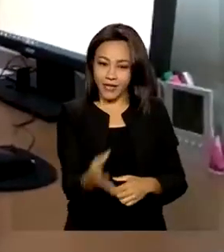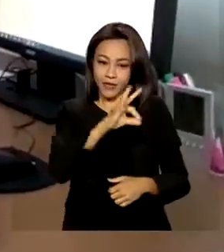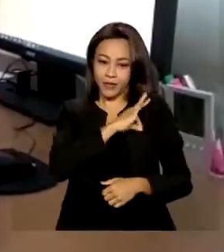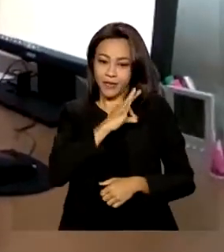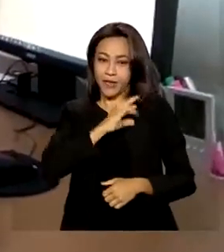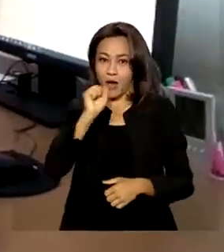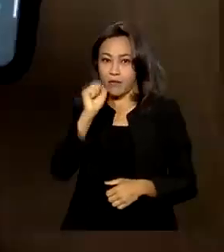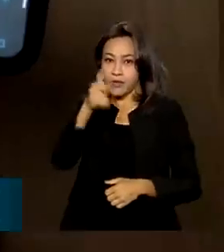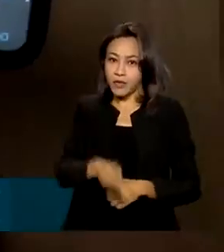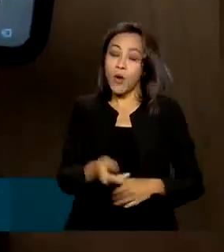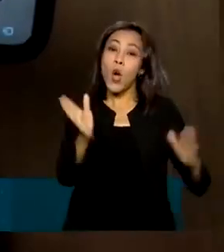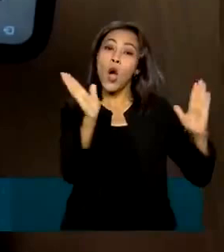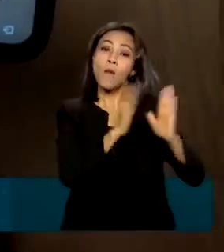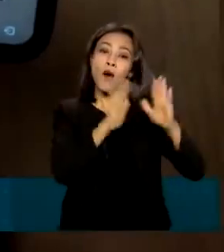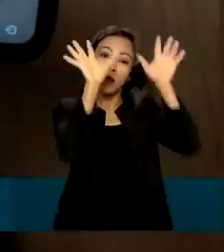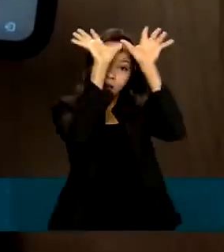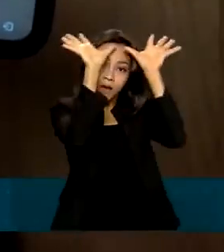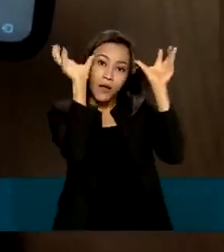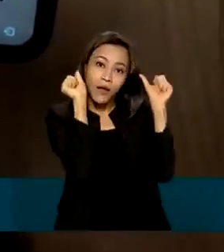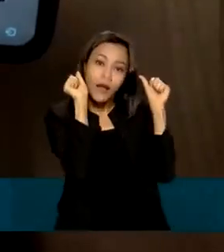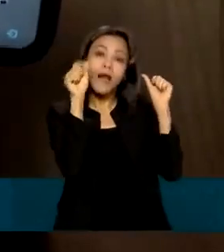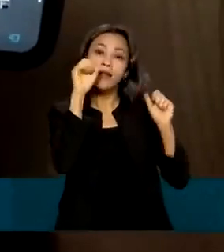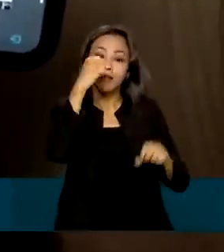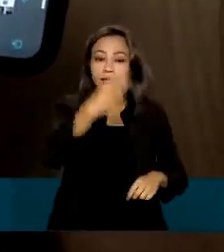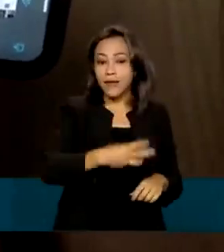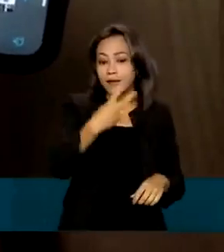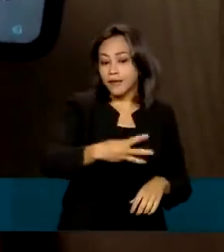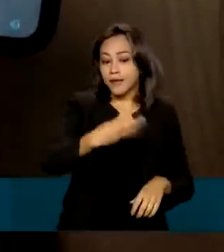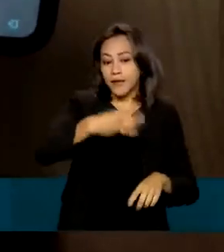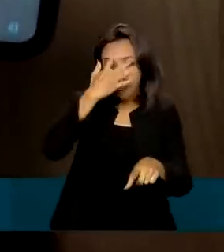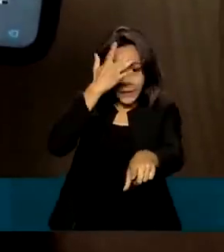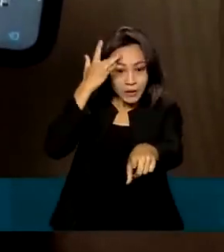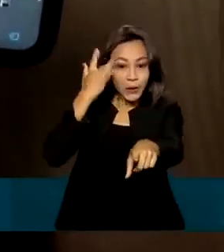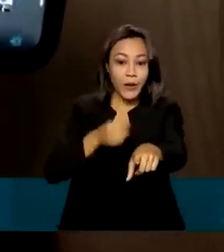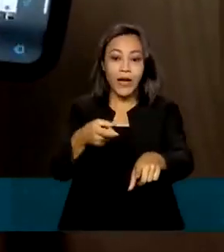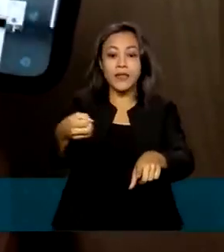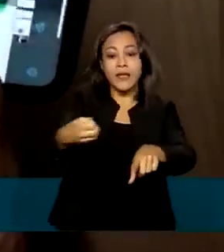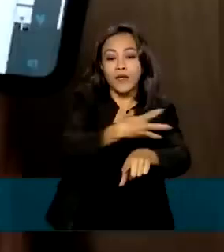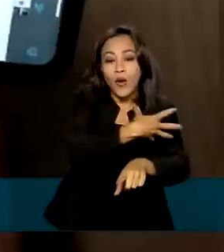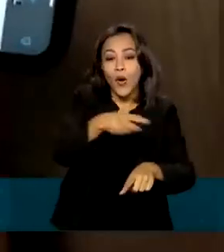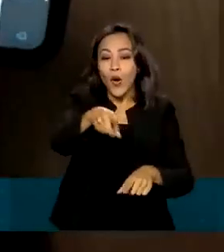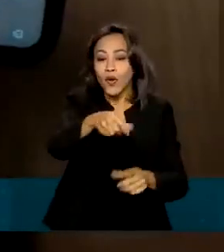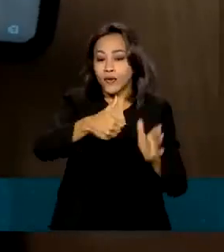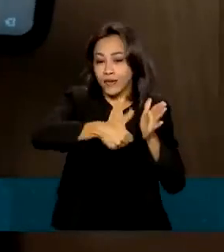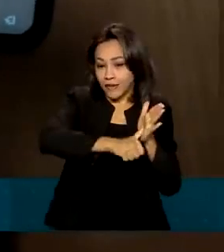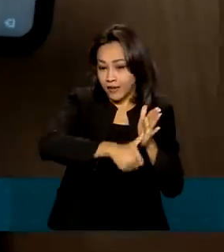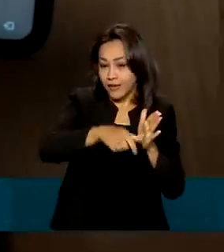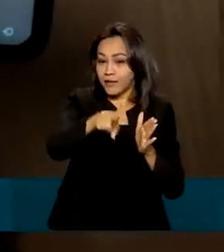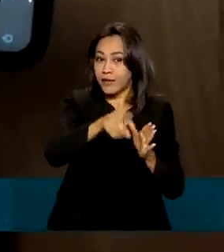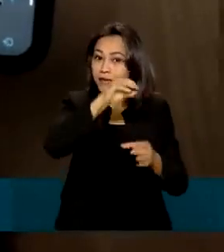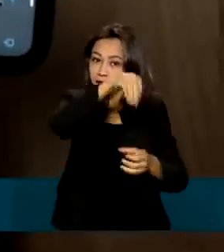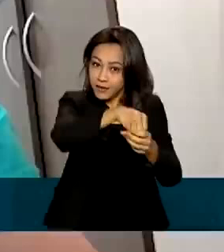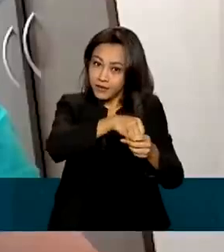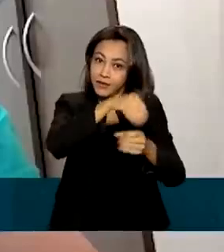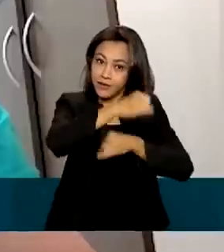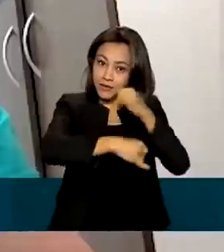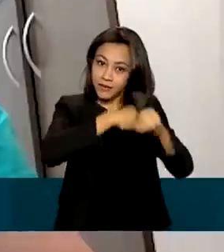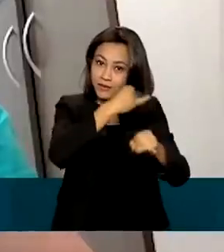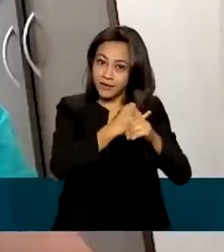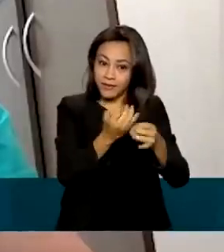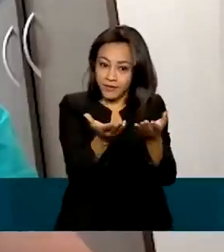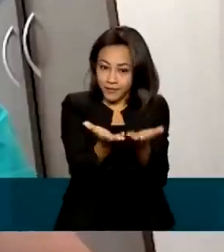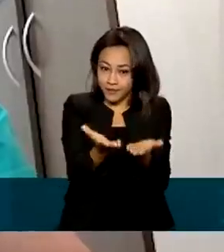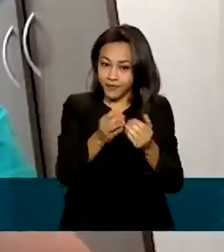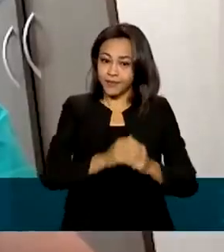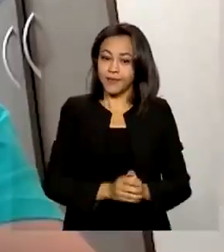aposentado mora no Acre e é a terceira pessoa no país a ter a nova identificação no formato digital. É uma